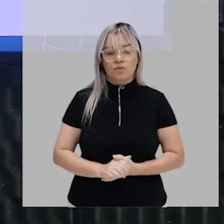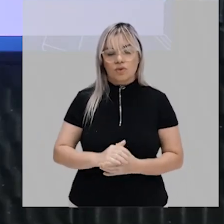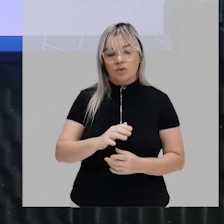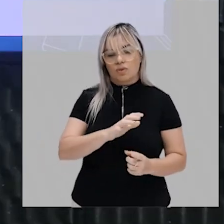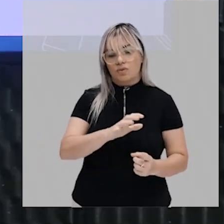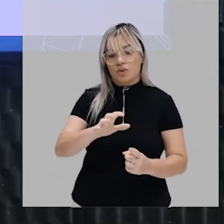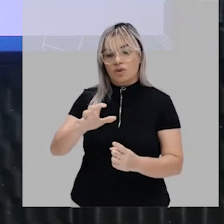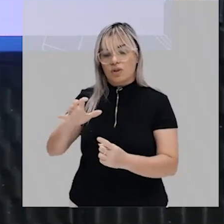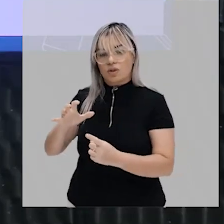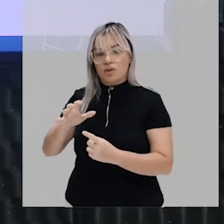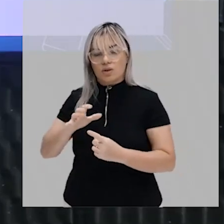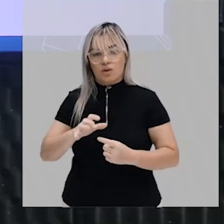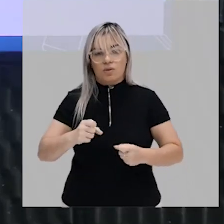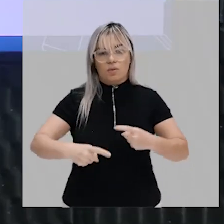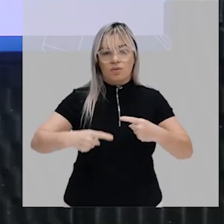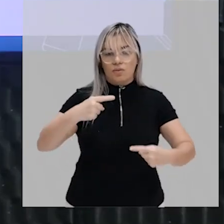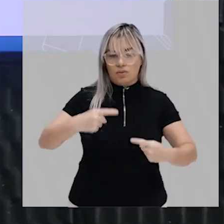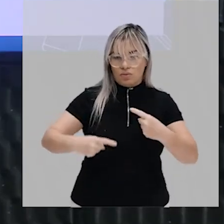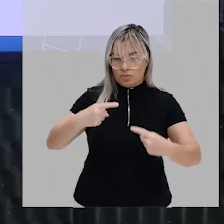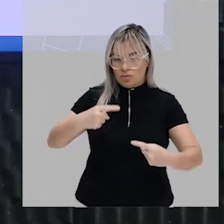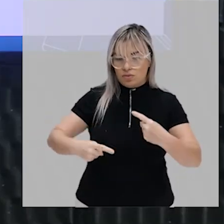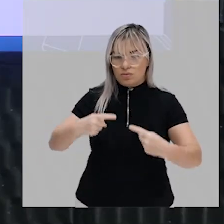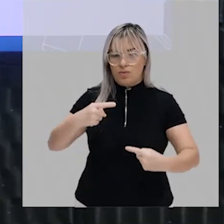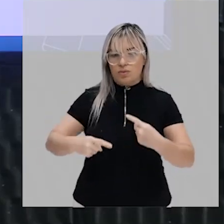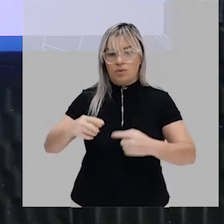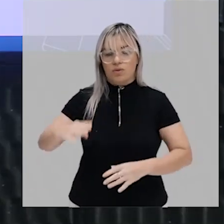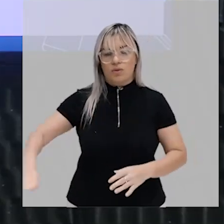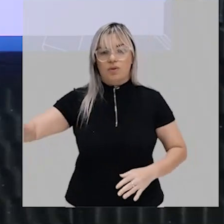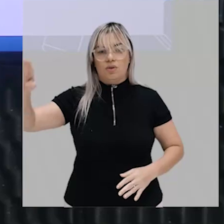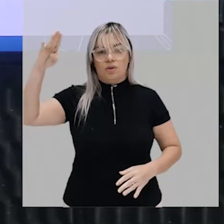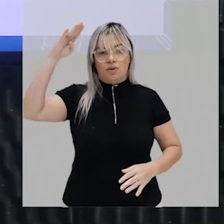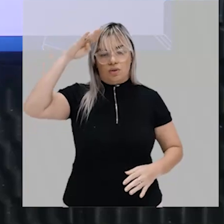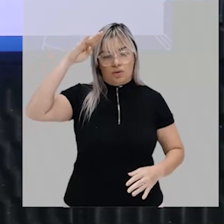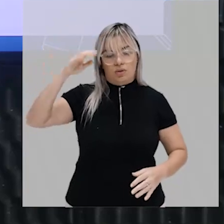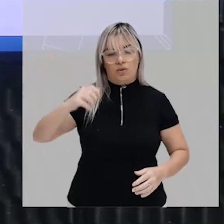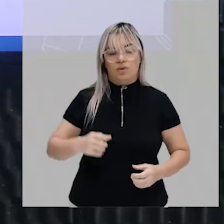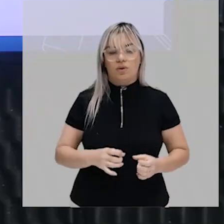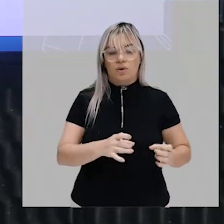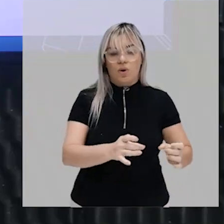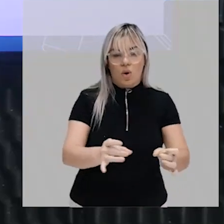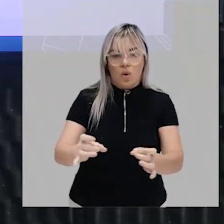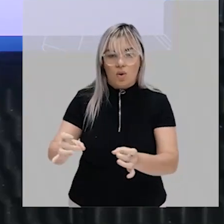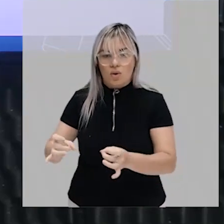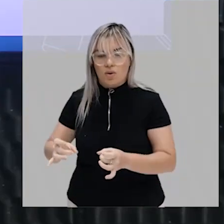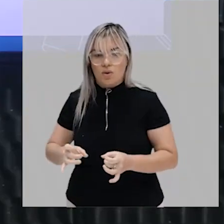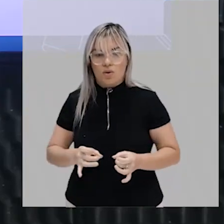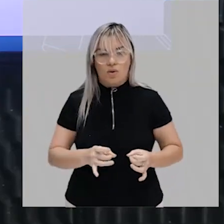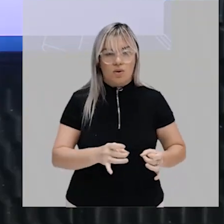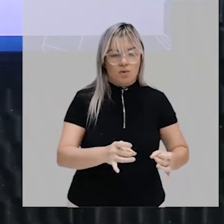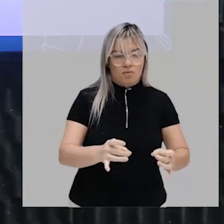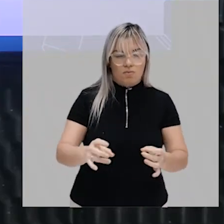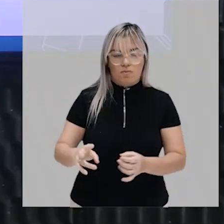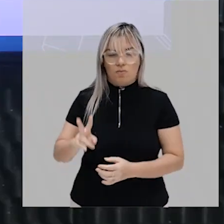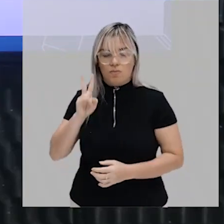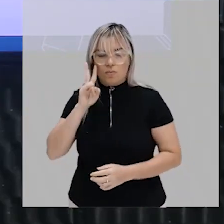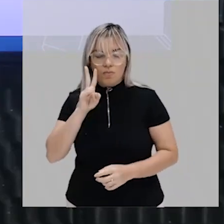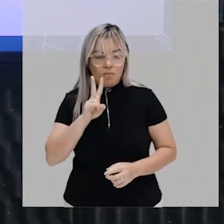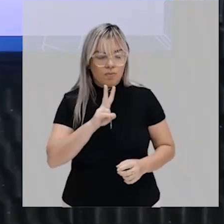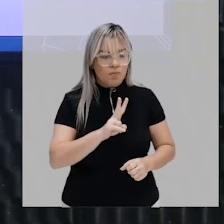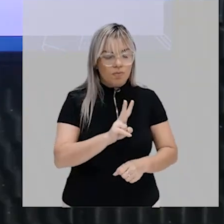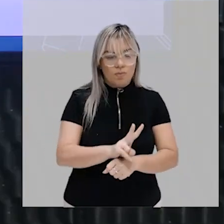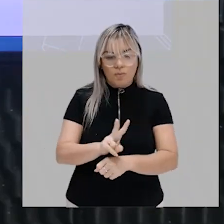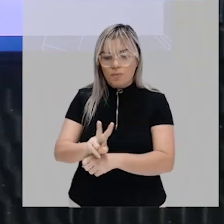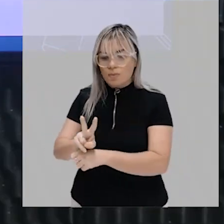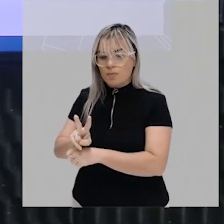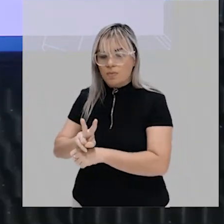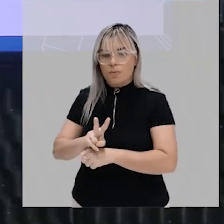política militar e comercial todos os países inclusive o Brasil monitoram suas fronteiras porque existe um